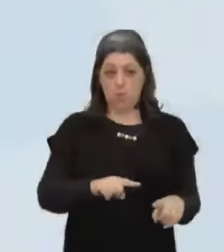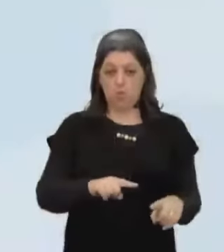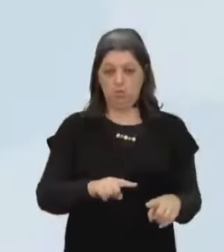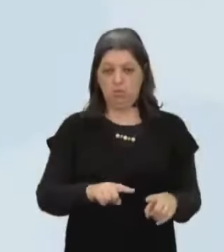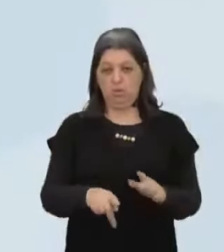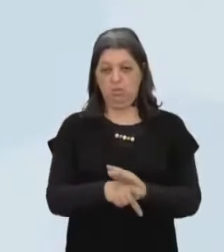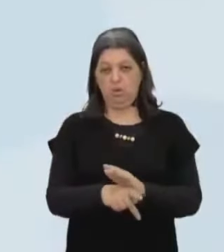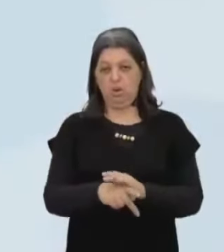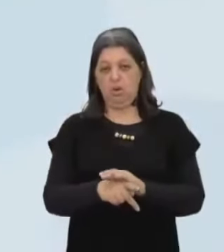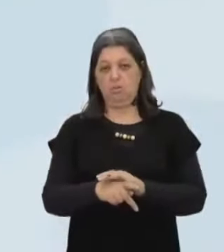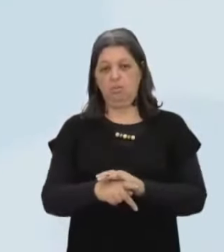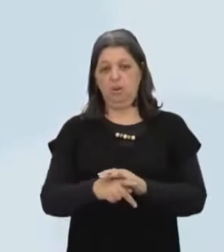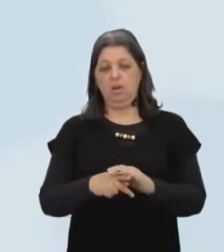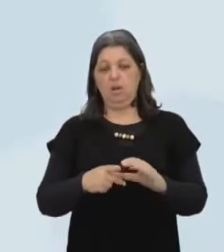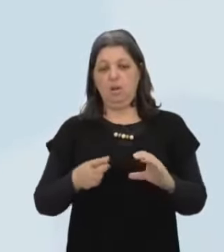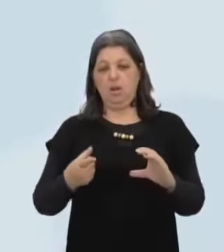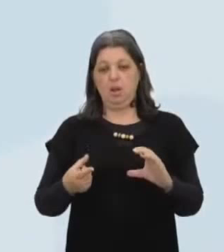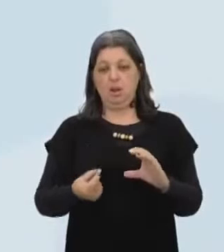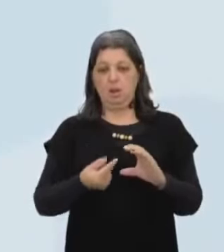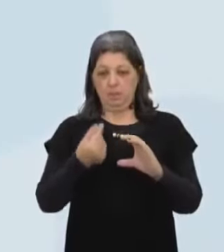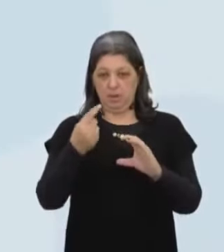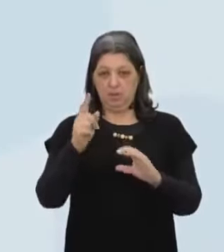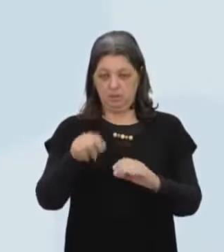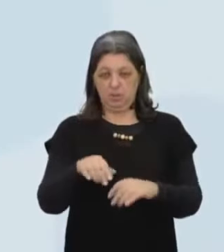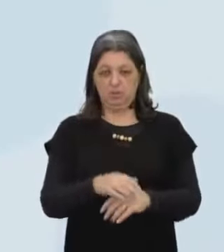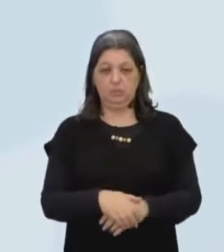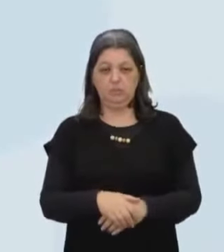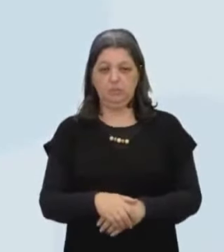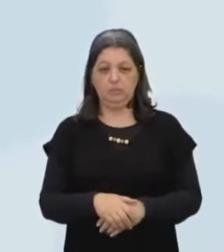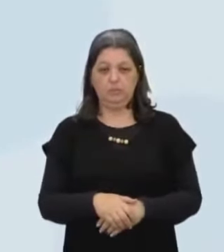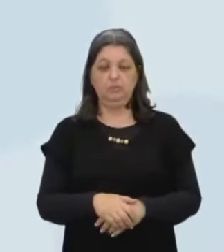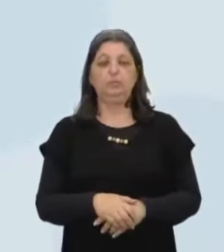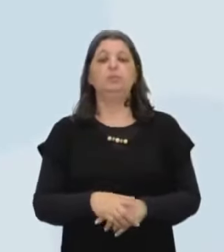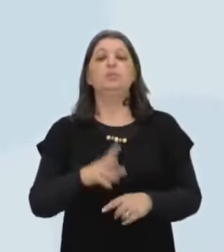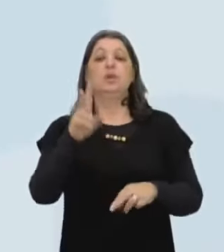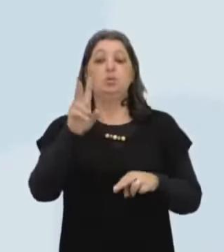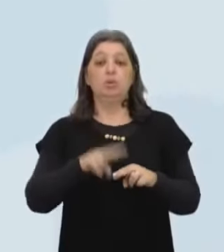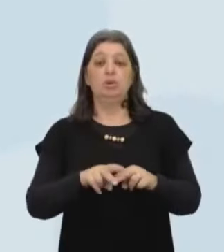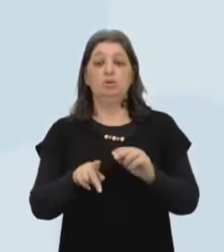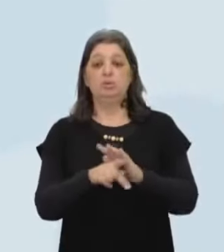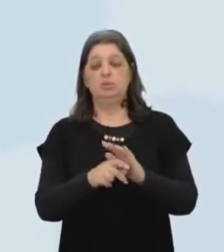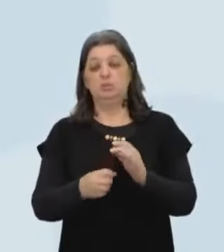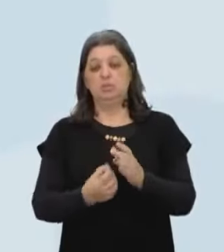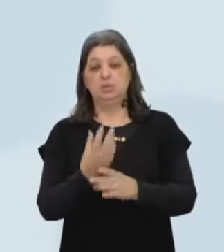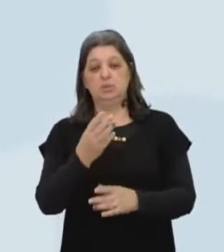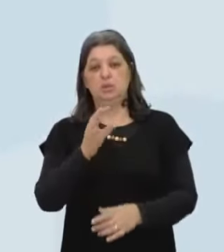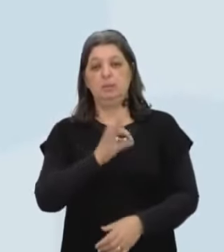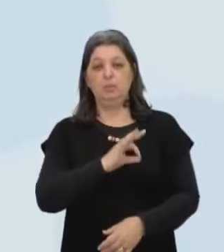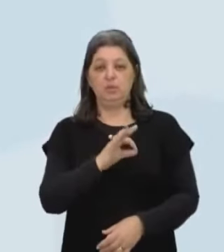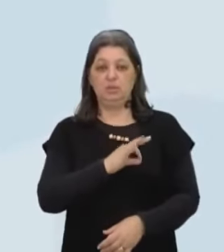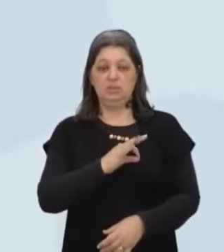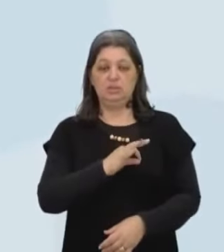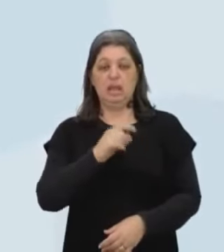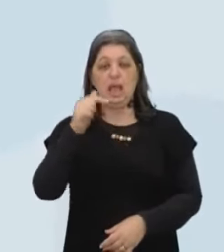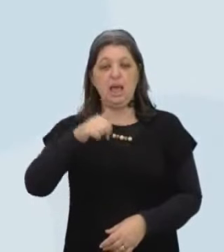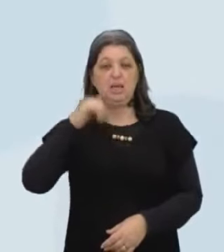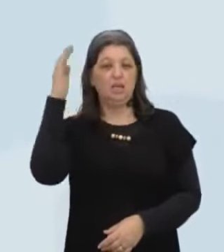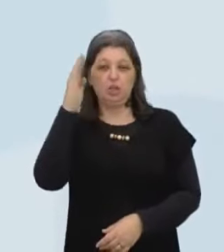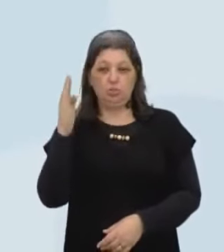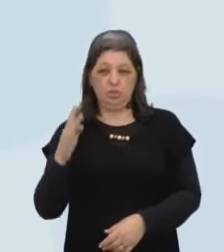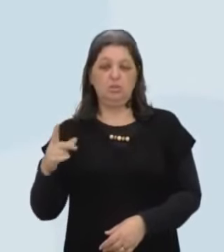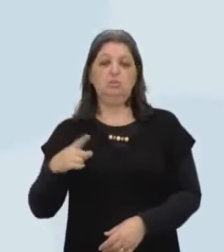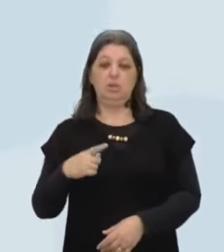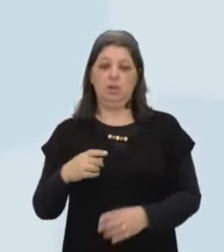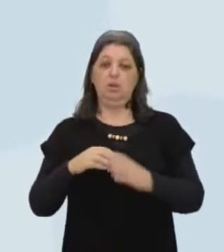Olha lá Por isso que surgem as polícias Só que são profissionais civis Aqui no Brasil, por exemplo, né Janas? Tem um